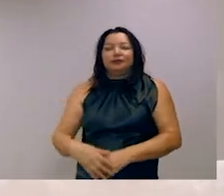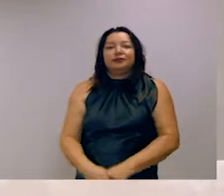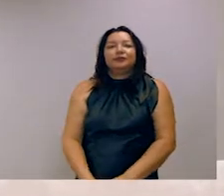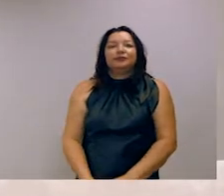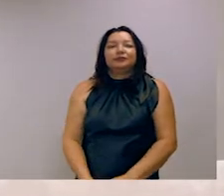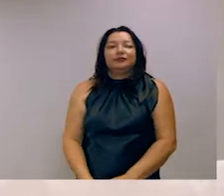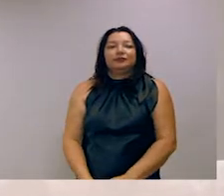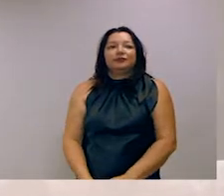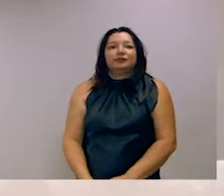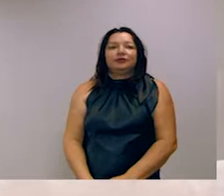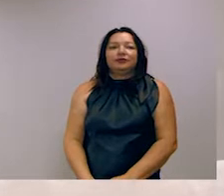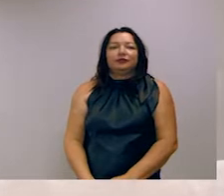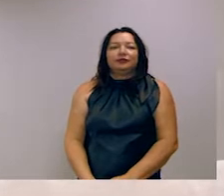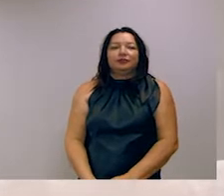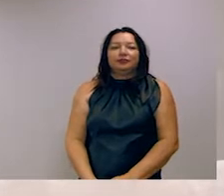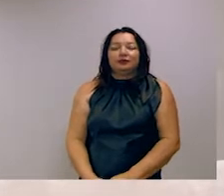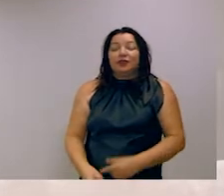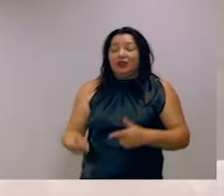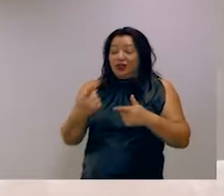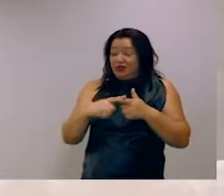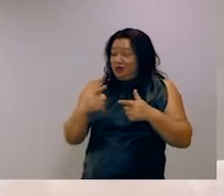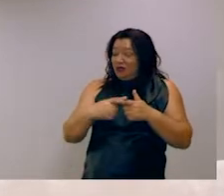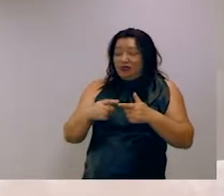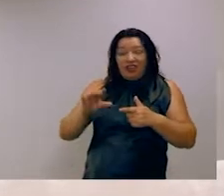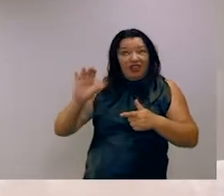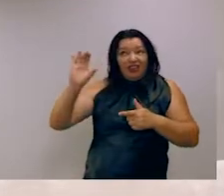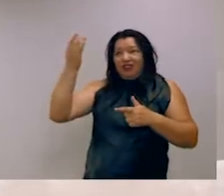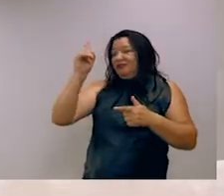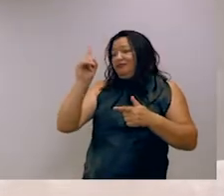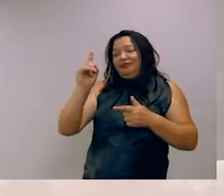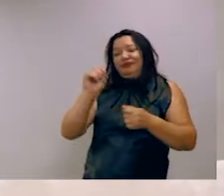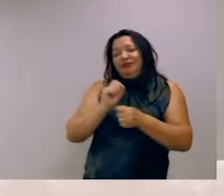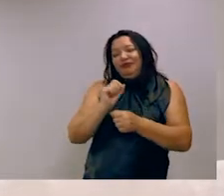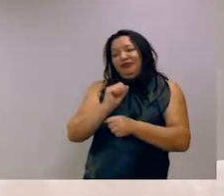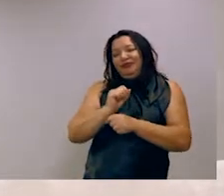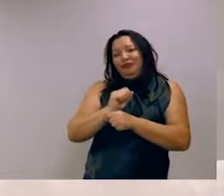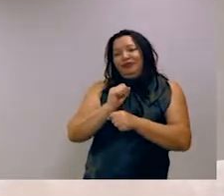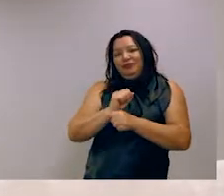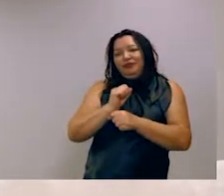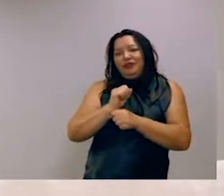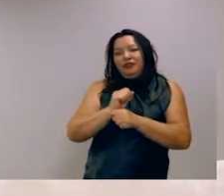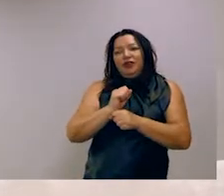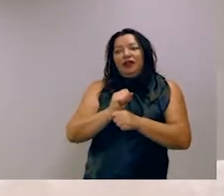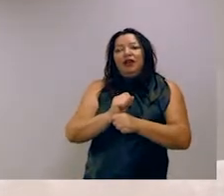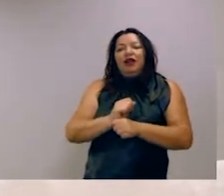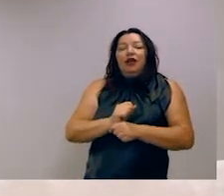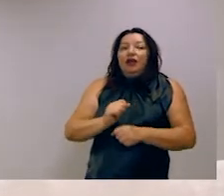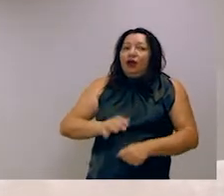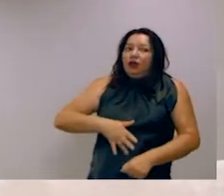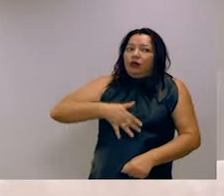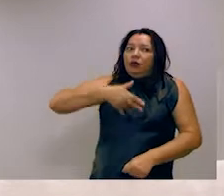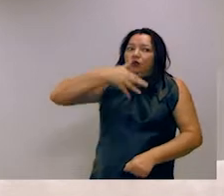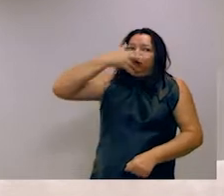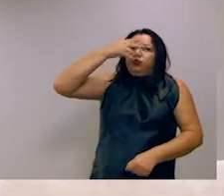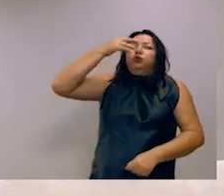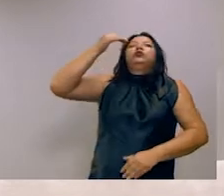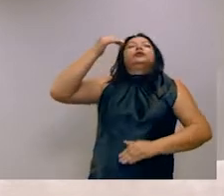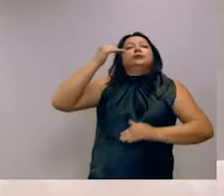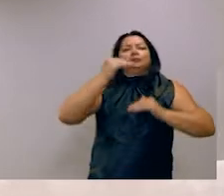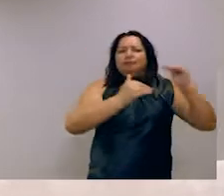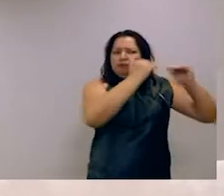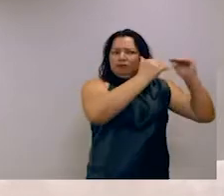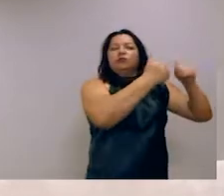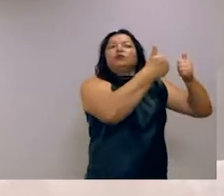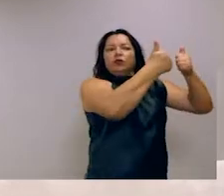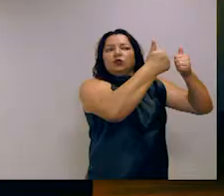Os problemas do INP não estão resolvidos. Ainda é uma fronteira aberta a velocidade de ganho e desempenho está extremamente rápida